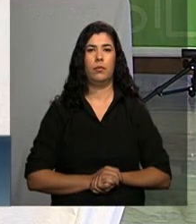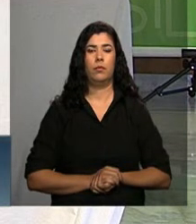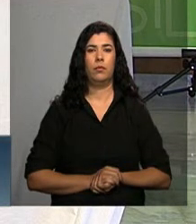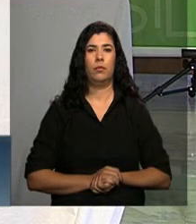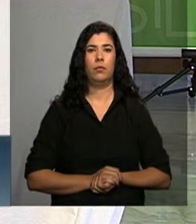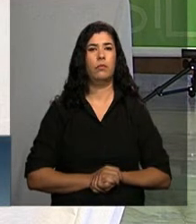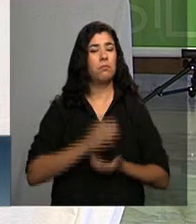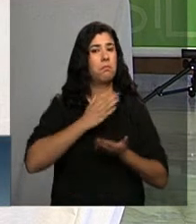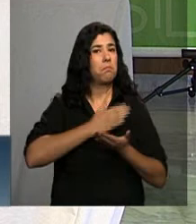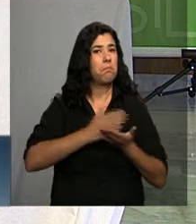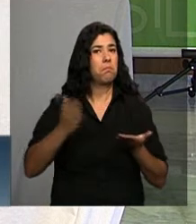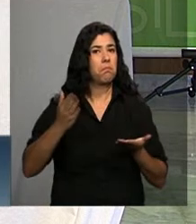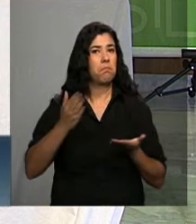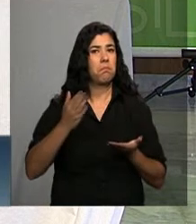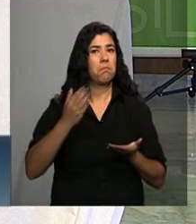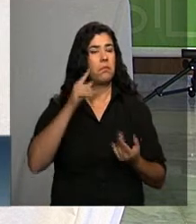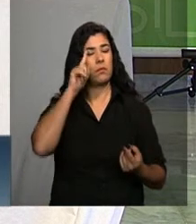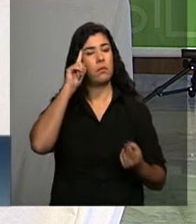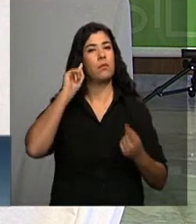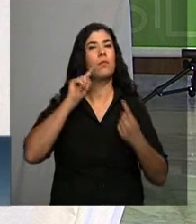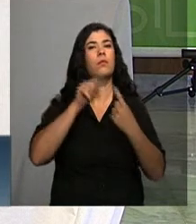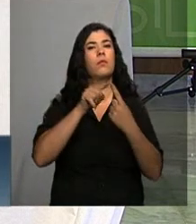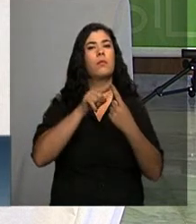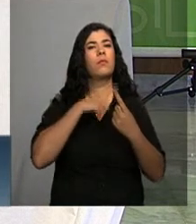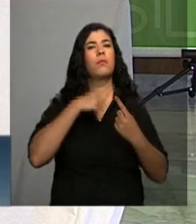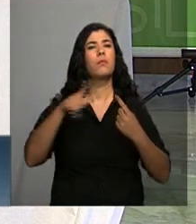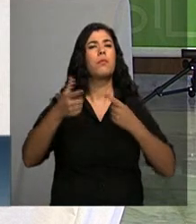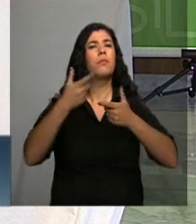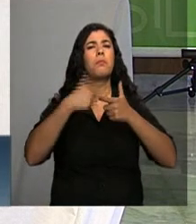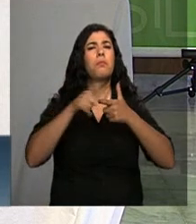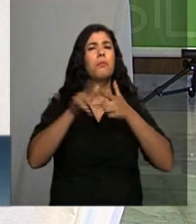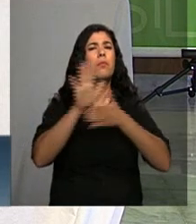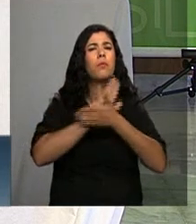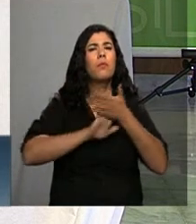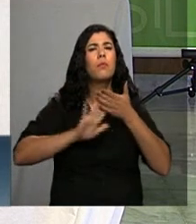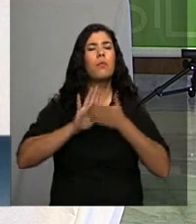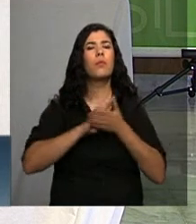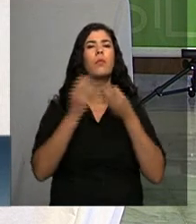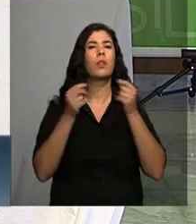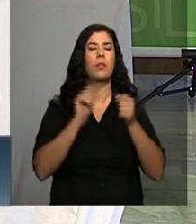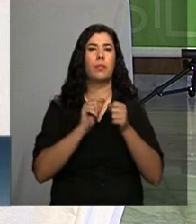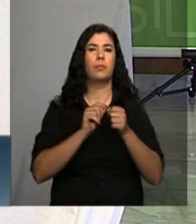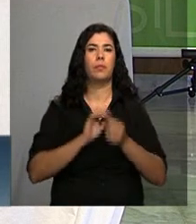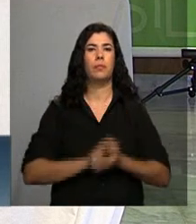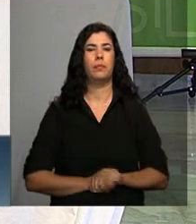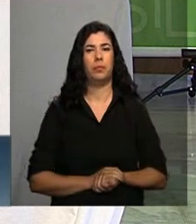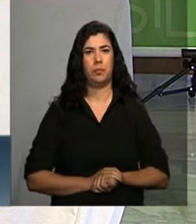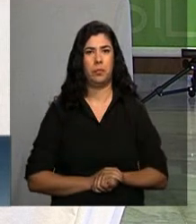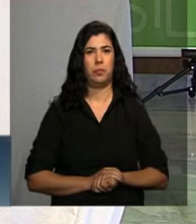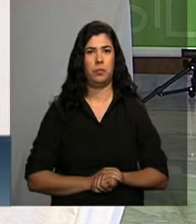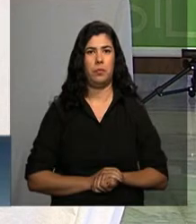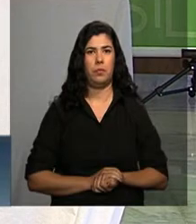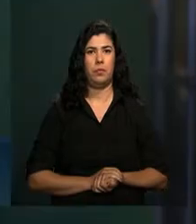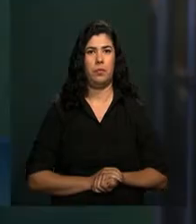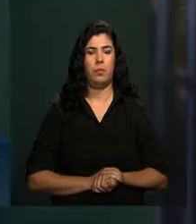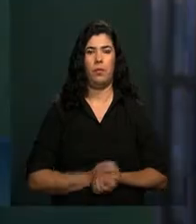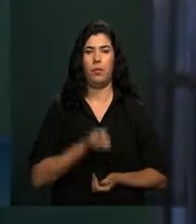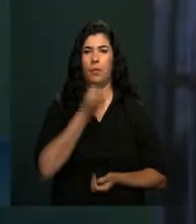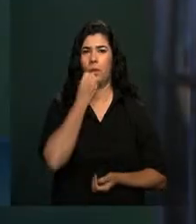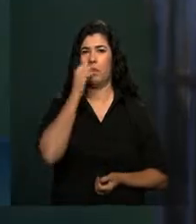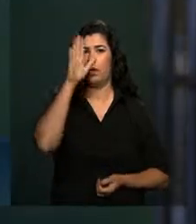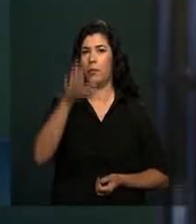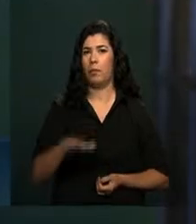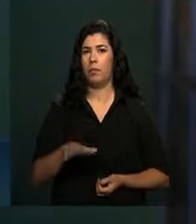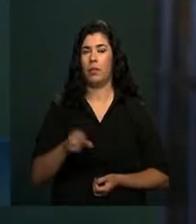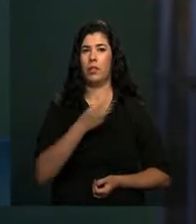A princípio, sim. Eu não vejo problema nenhum. Boa tarde, ministro. Eu gostaria de